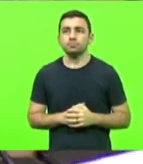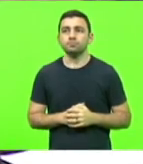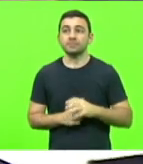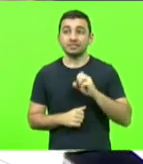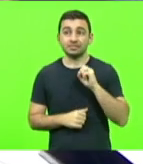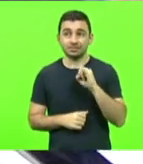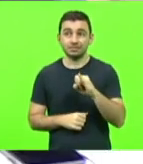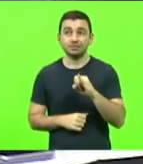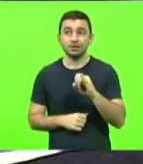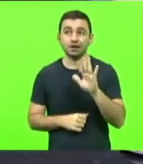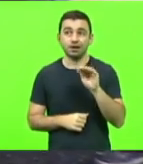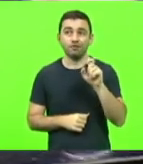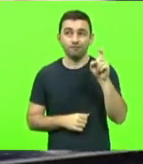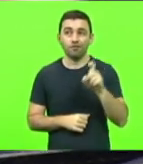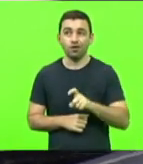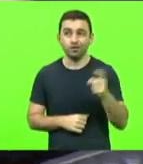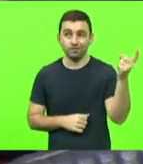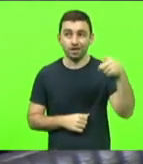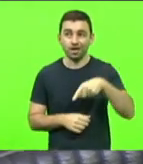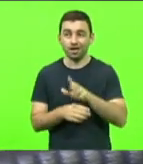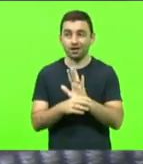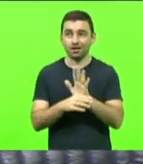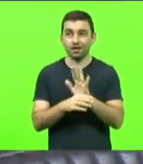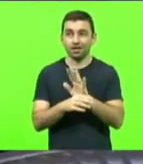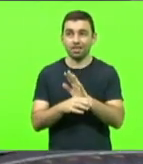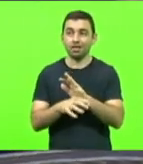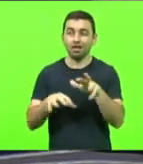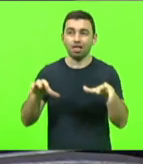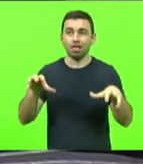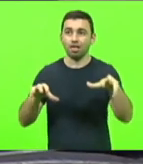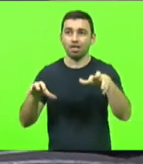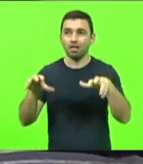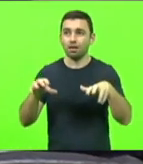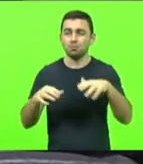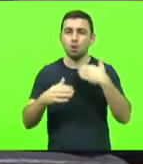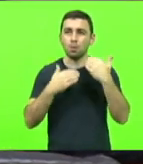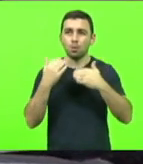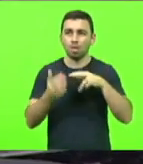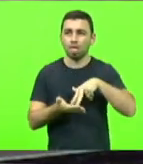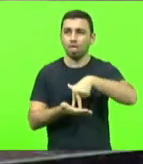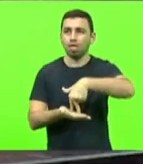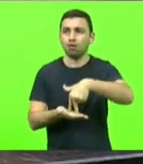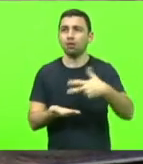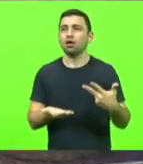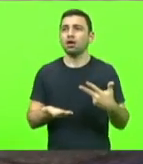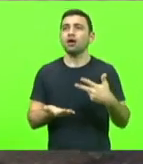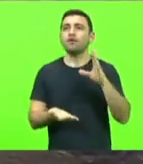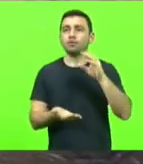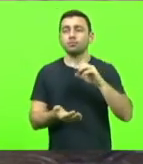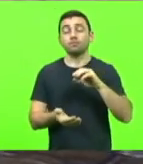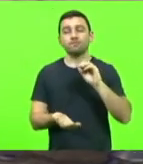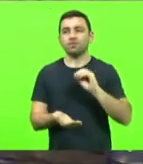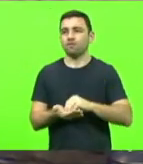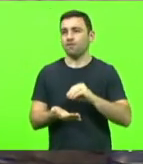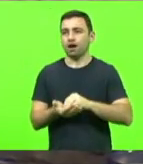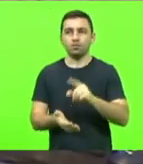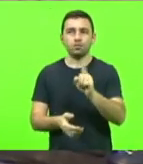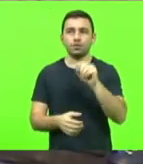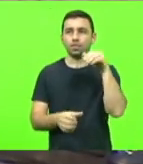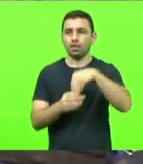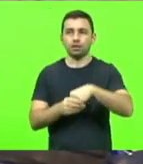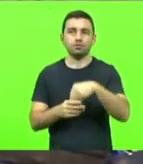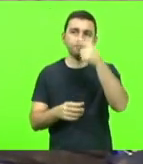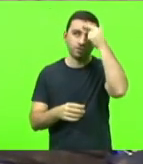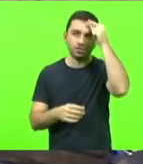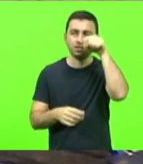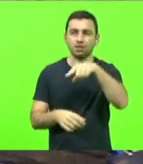vier gravar, filmar um Walking Dead aqui, zumbis, não vai faltar dentro daquela universidade. E agora, que esperar de